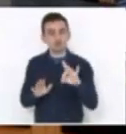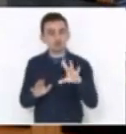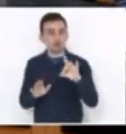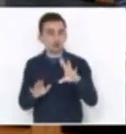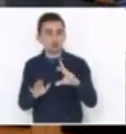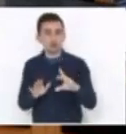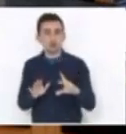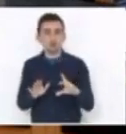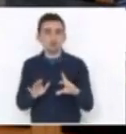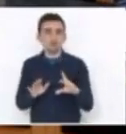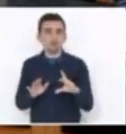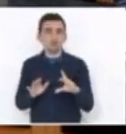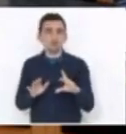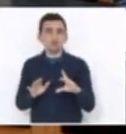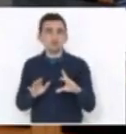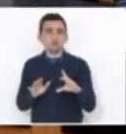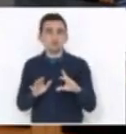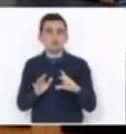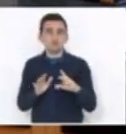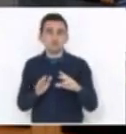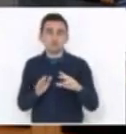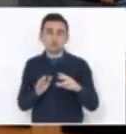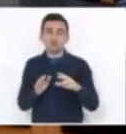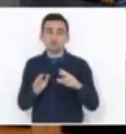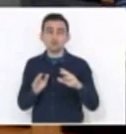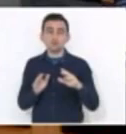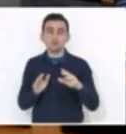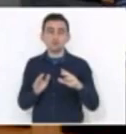E isso foi tratado na reunião de líderes.